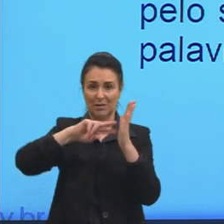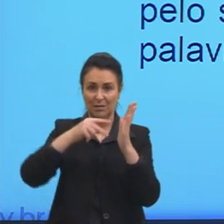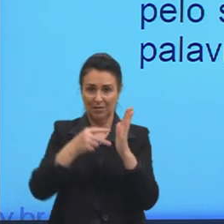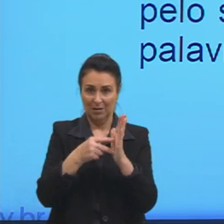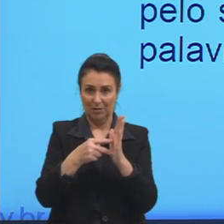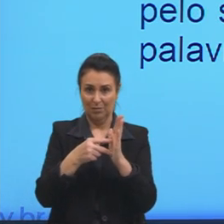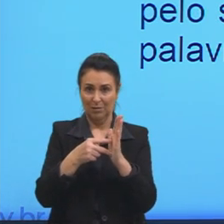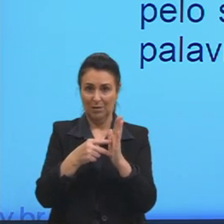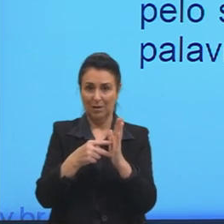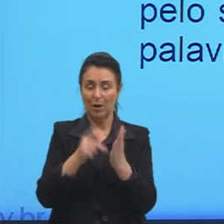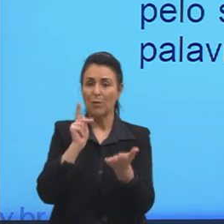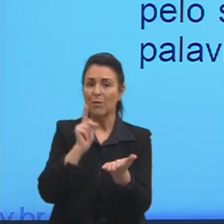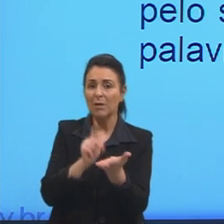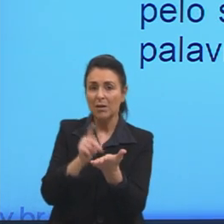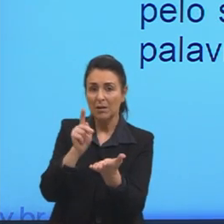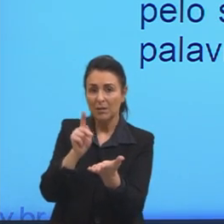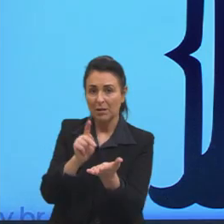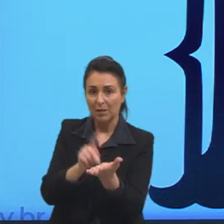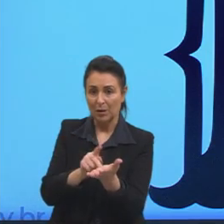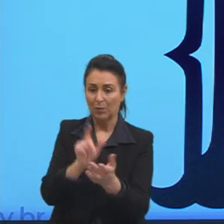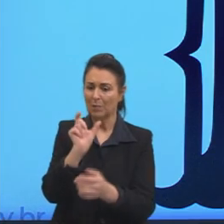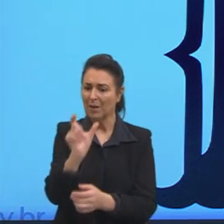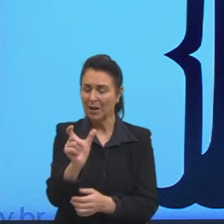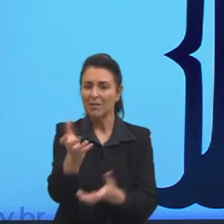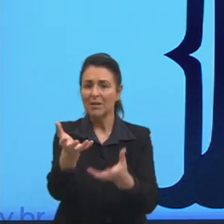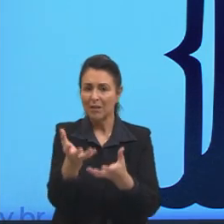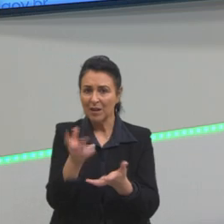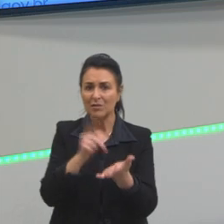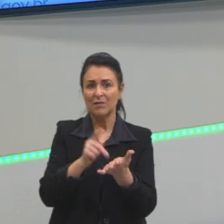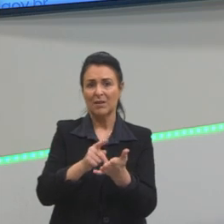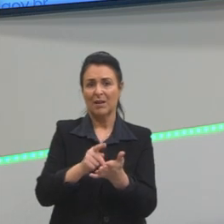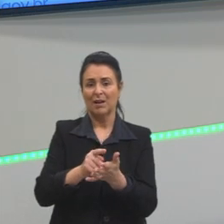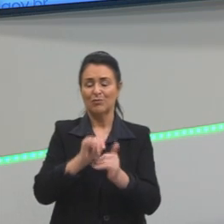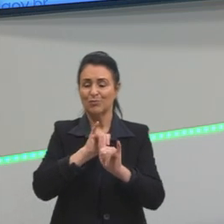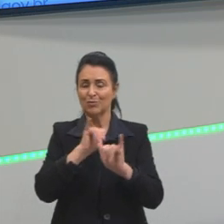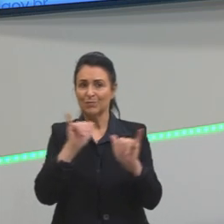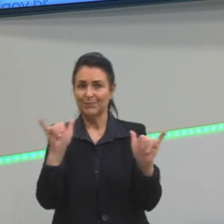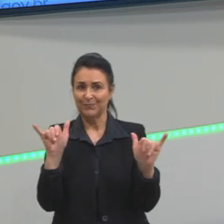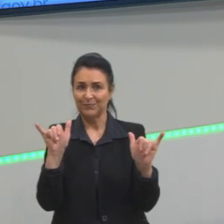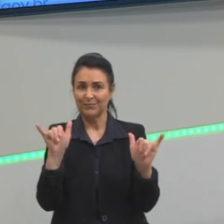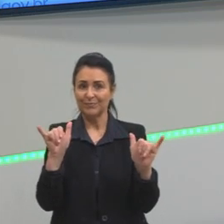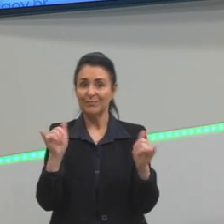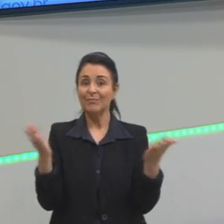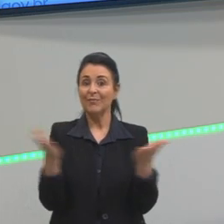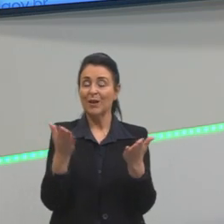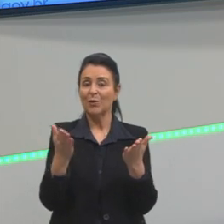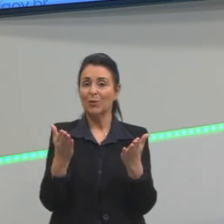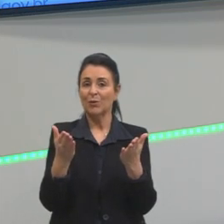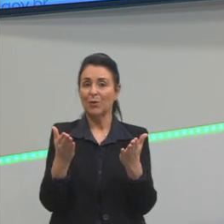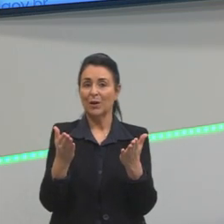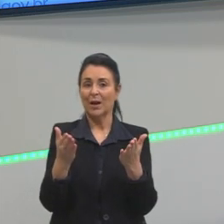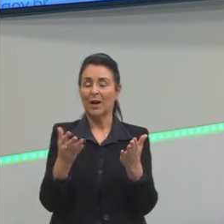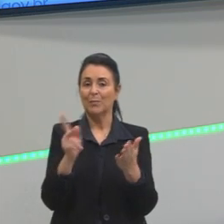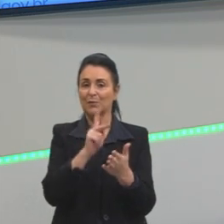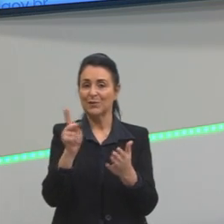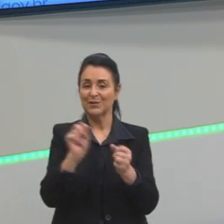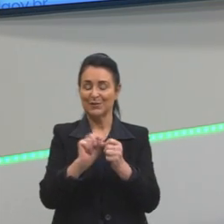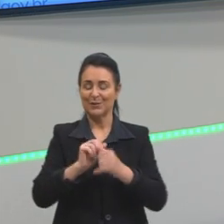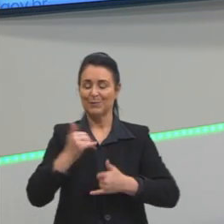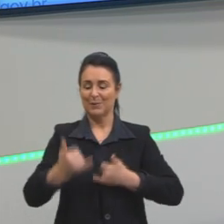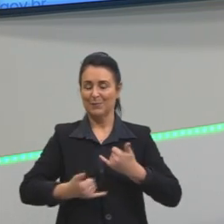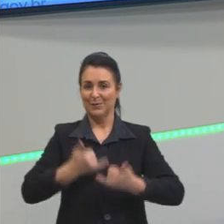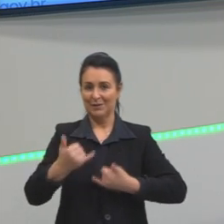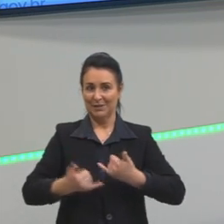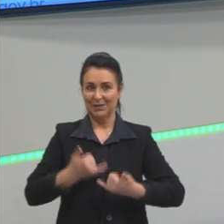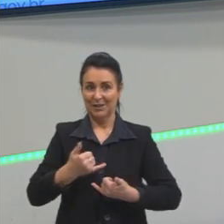fato ela nos diz e daí eu trouxe aqui para vocês uma brincadeira que eu gosto de fazer